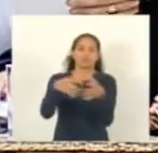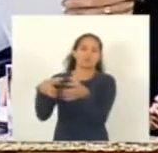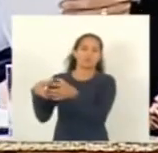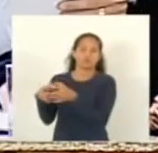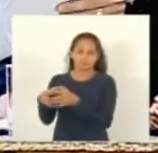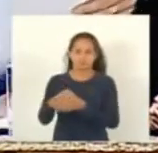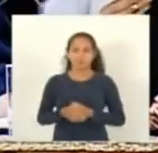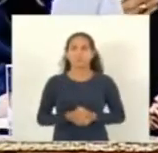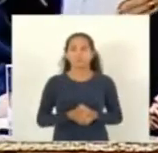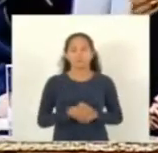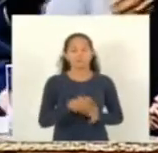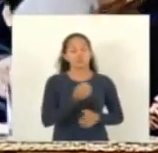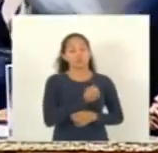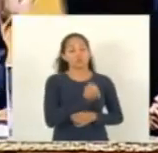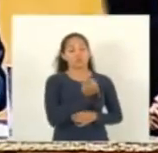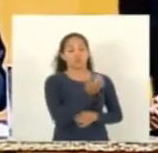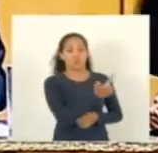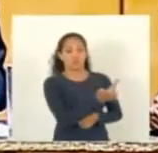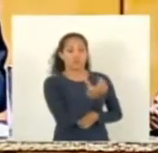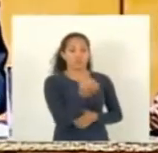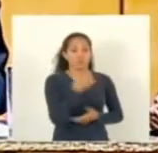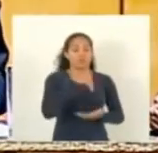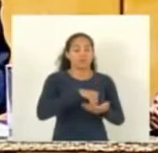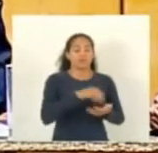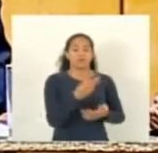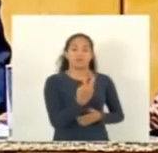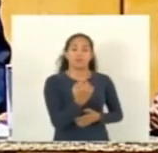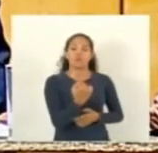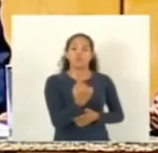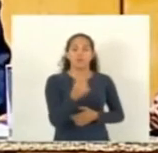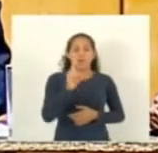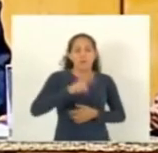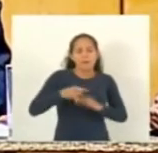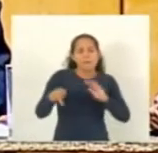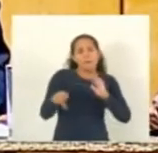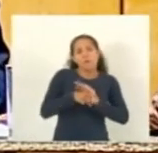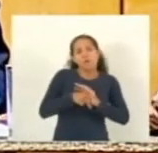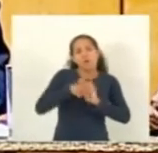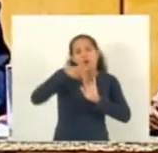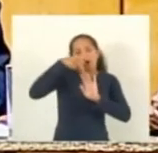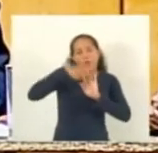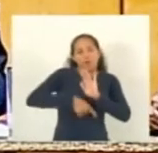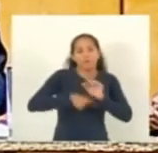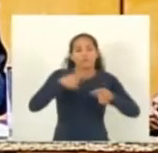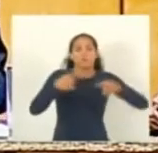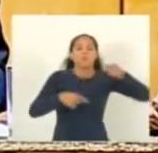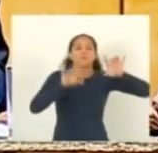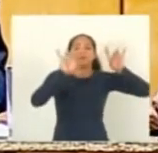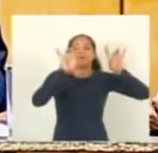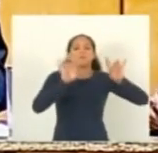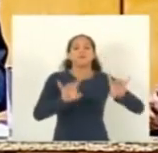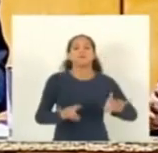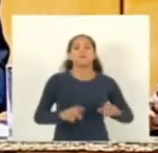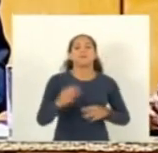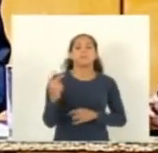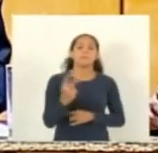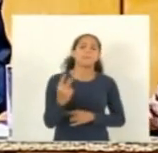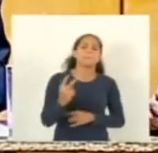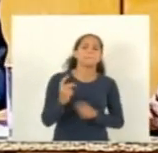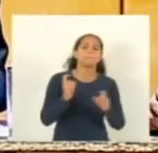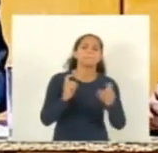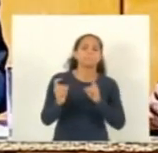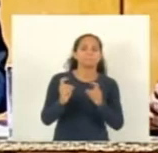do item 26 ao item 31 trata-se de projetos em discussão especial em segunda sessão